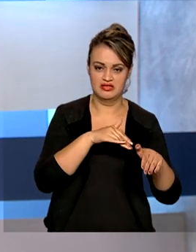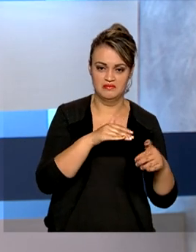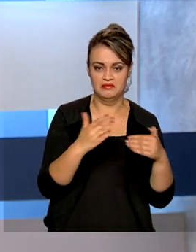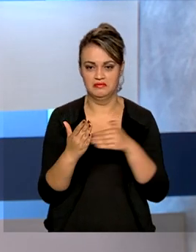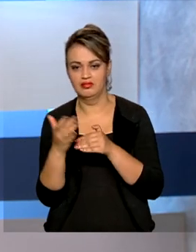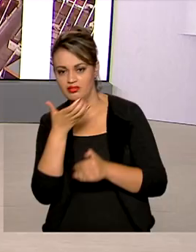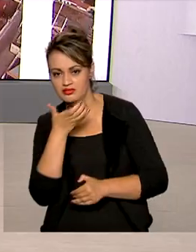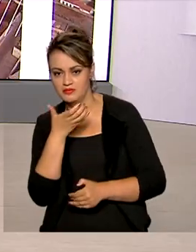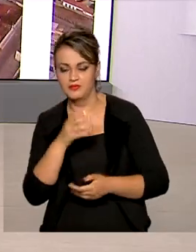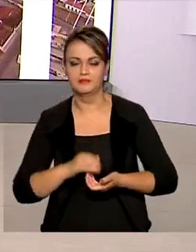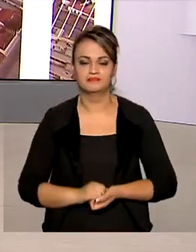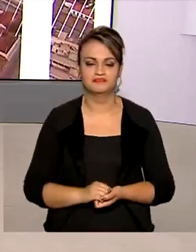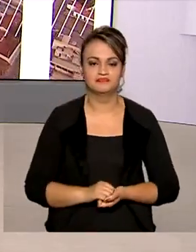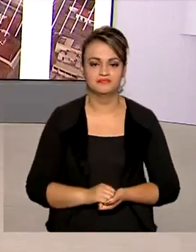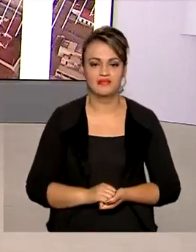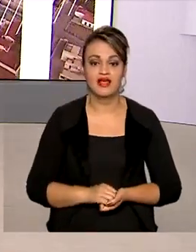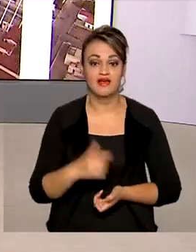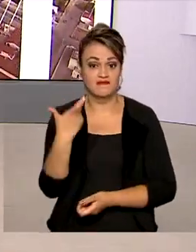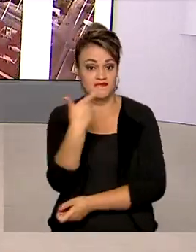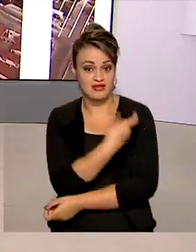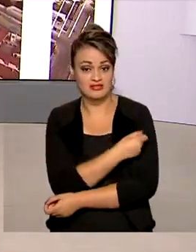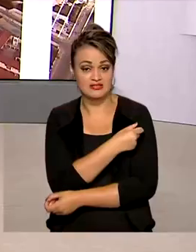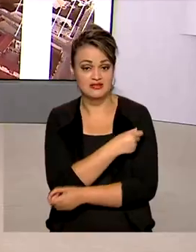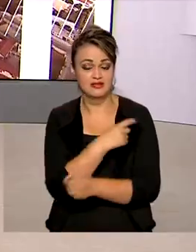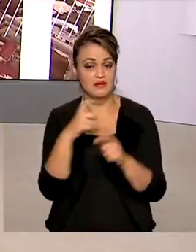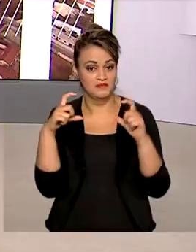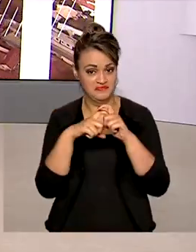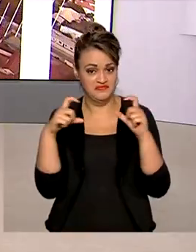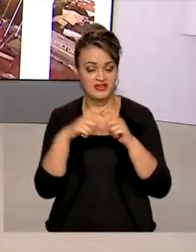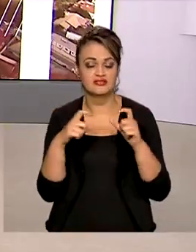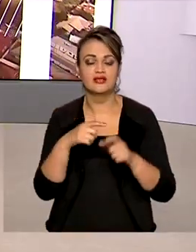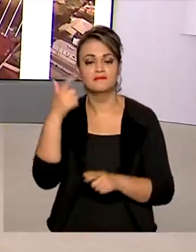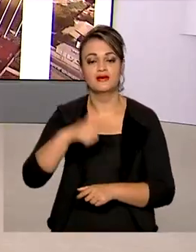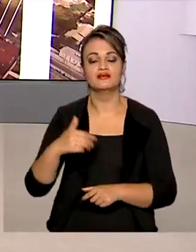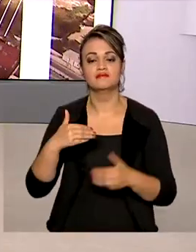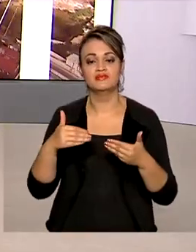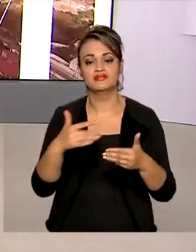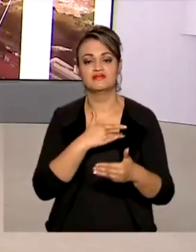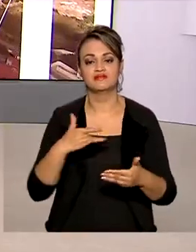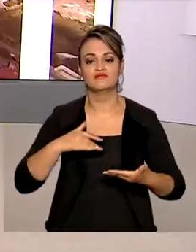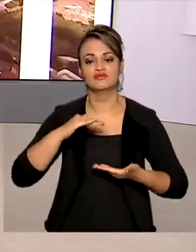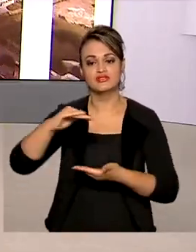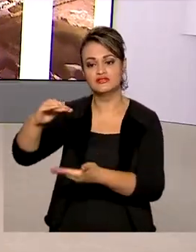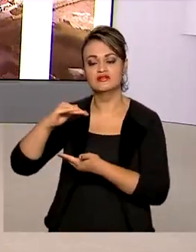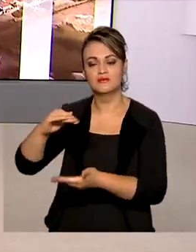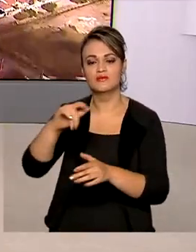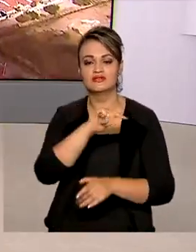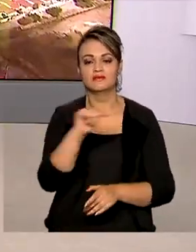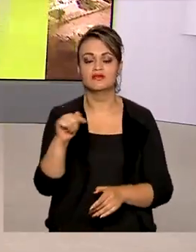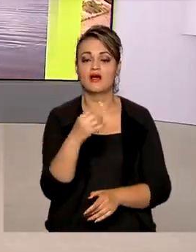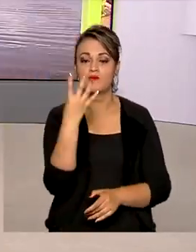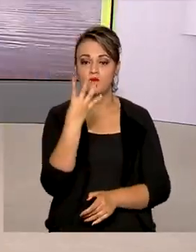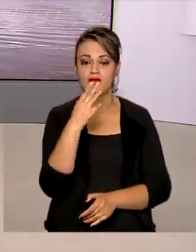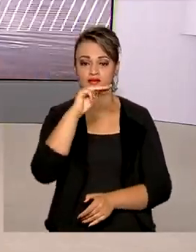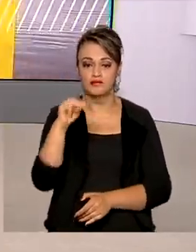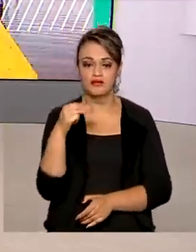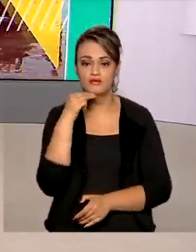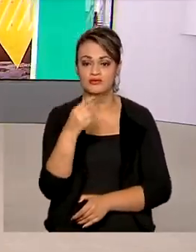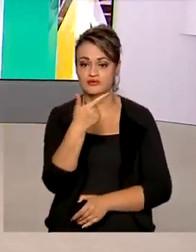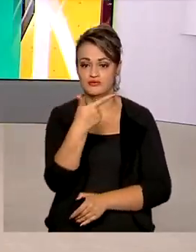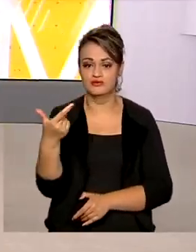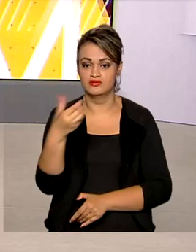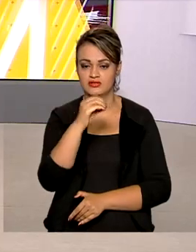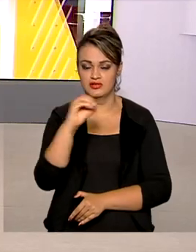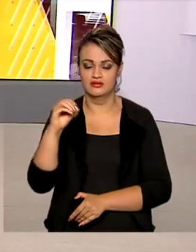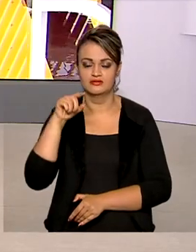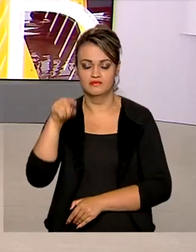e dezembro. Além das vacinas da Pfizer, o Ministério da Saúde distribui também, esta semana, 4 milhões e 200 mil